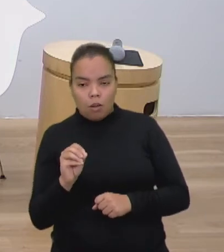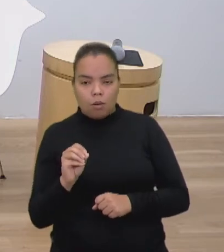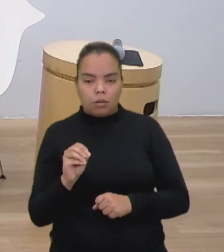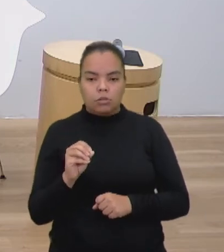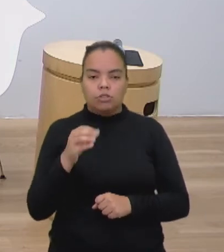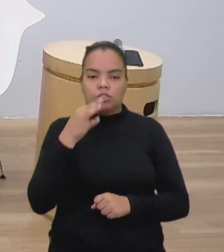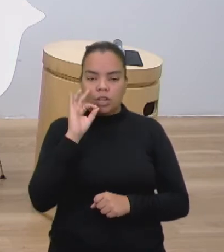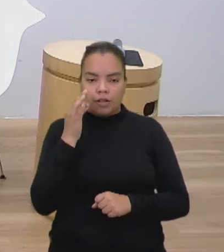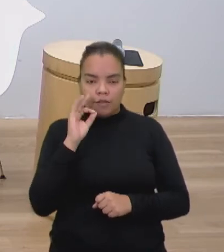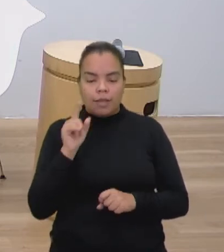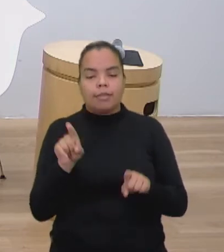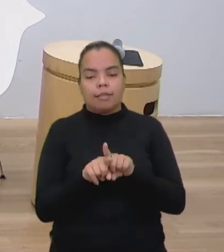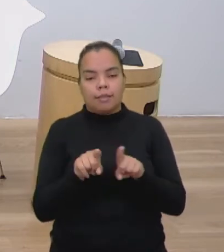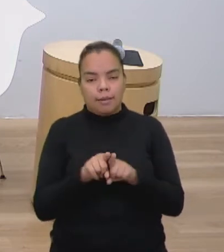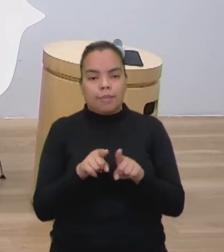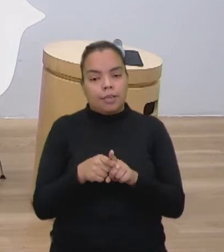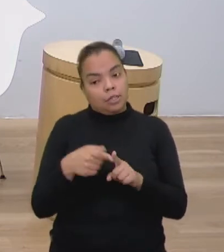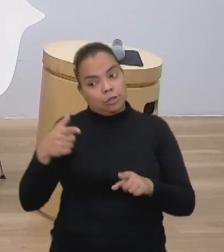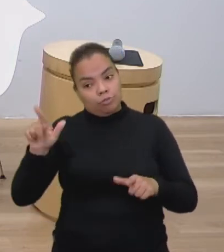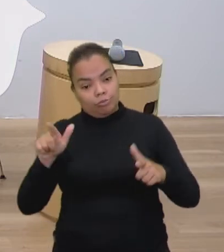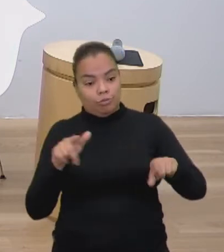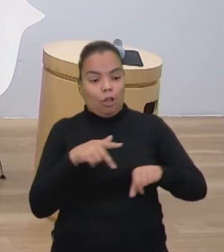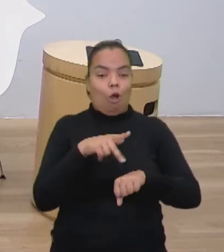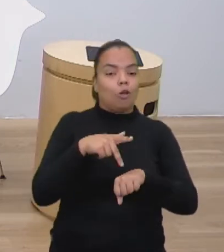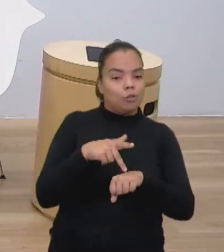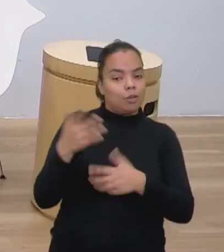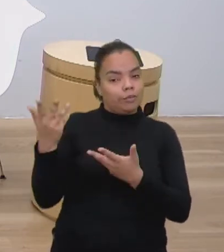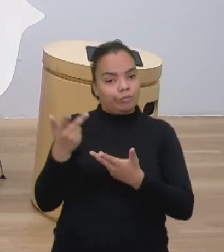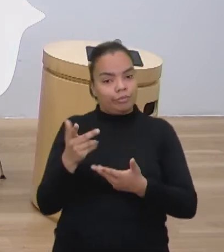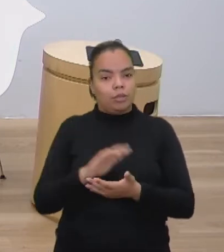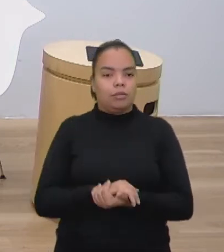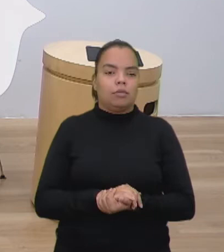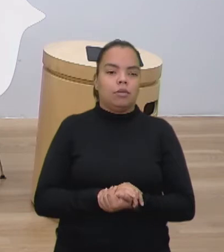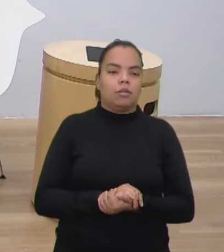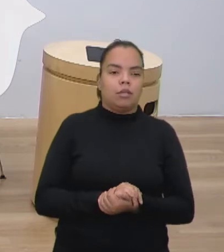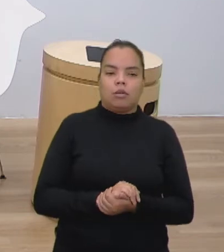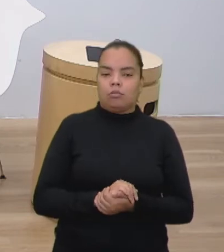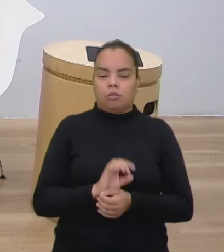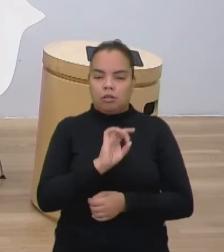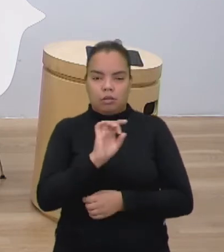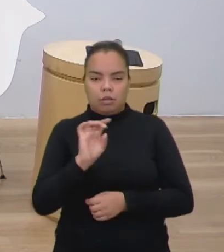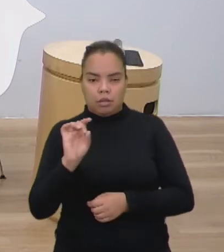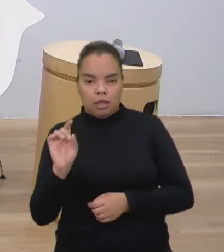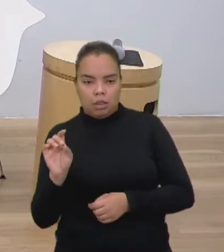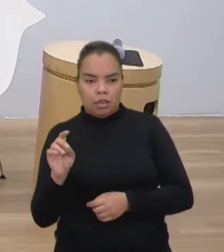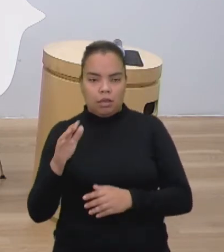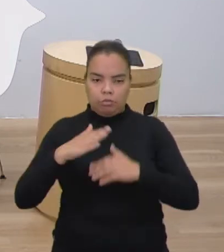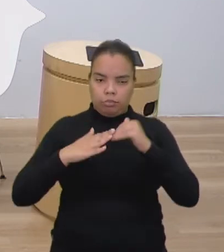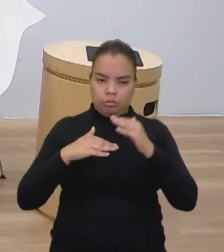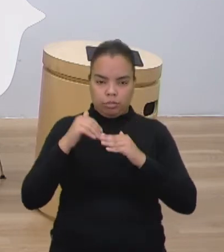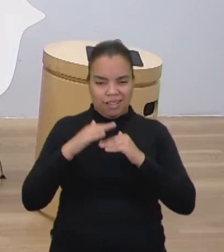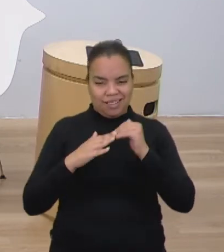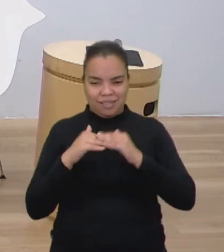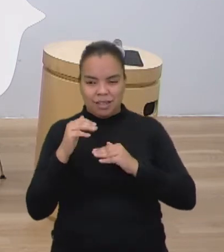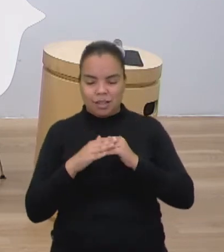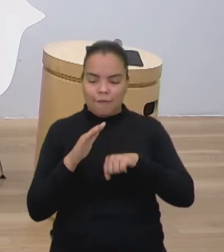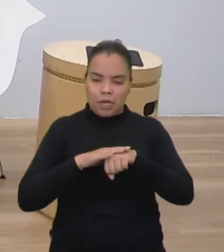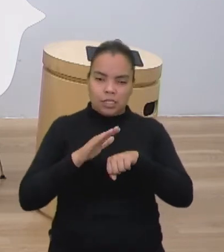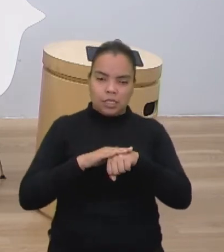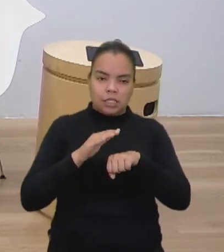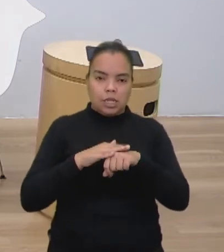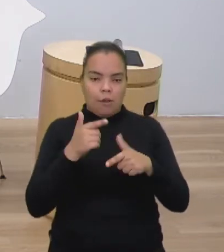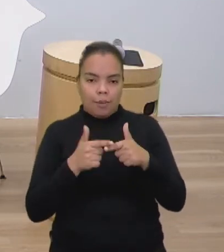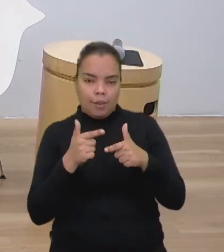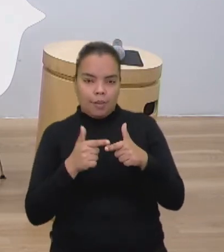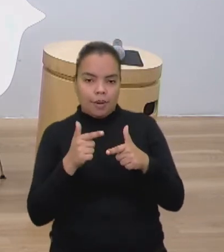pouco mais caro. Enfim, a gente nem entrou nesse detalhe, né? Na hora de construir essas situações eu nem entrei nesse detalhe. Beleza, mas